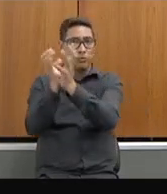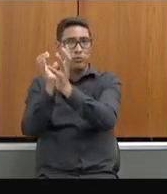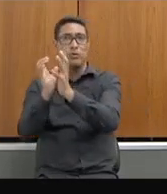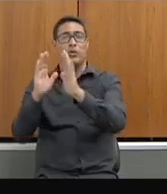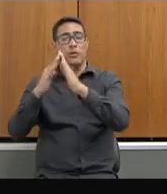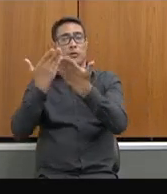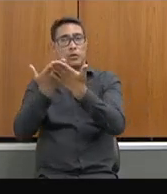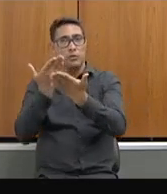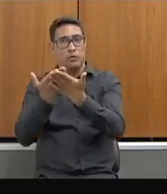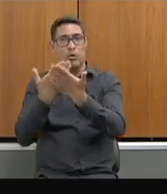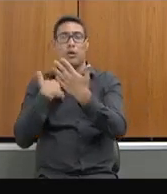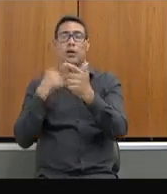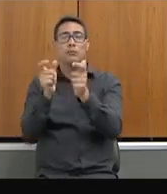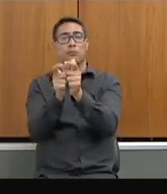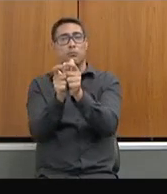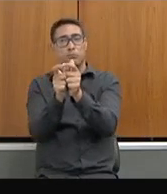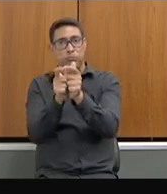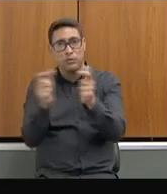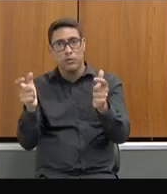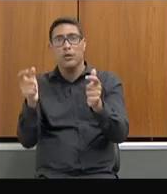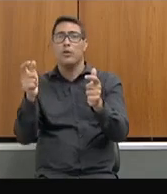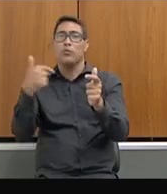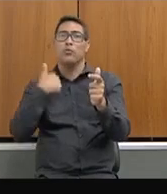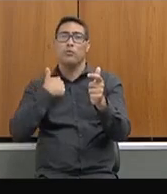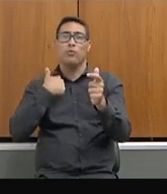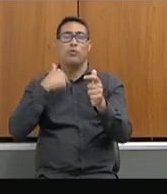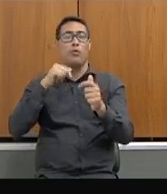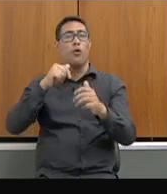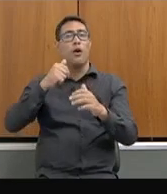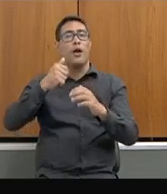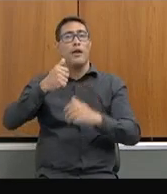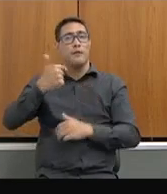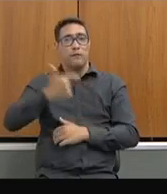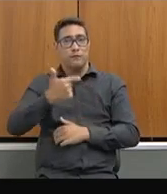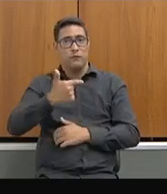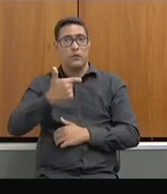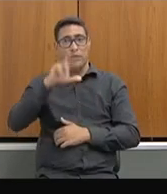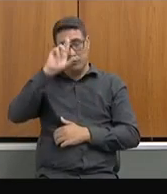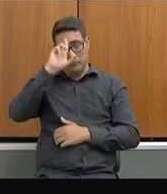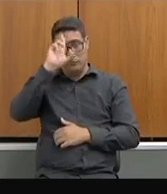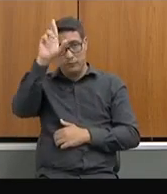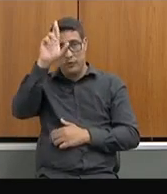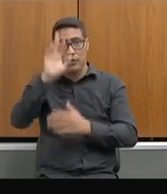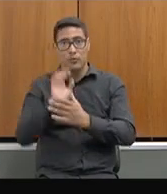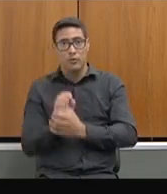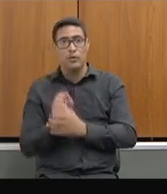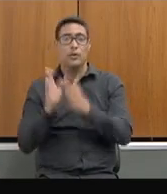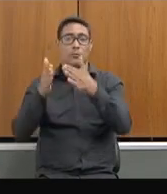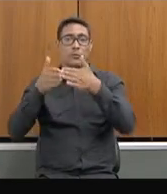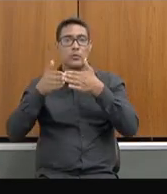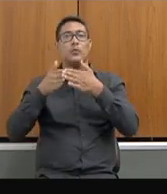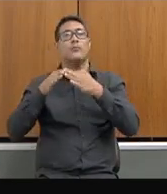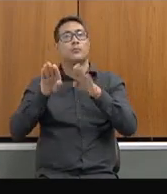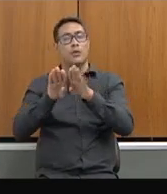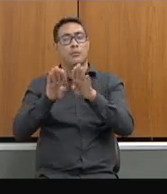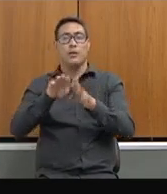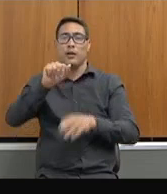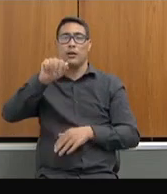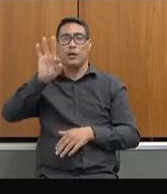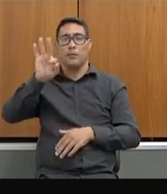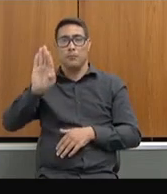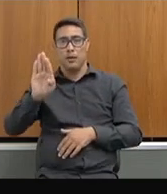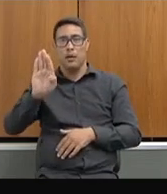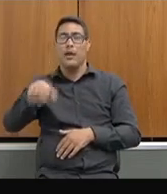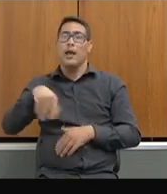aumentamos a comporta do vice-diretor, que era uma demanda antiga que os diretores pediam, retomamos com o ATB financeiro.